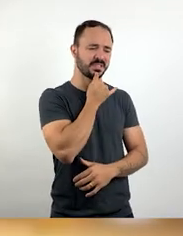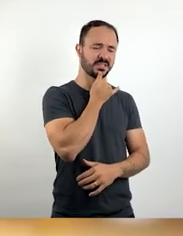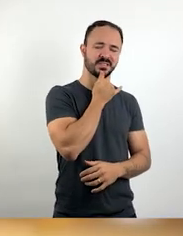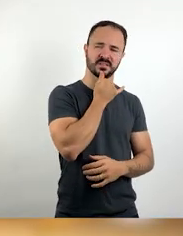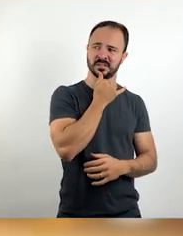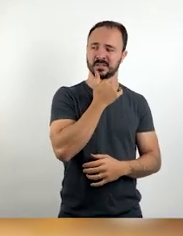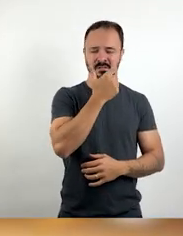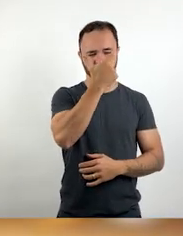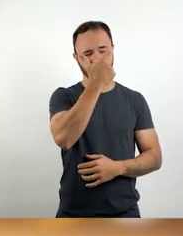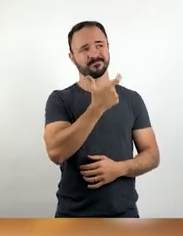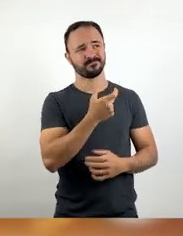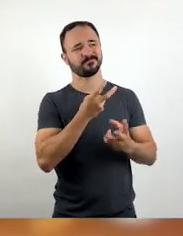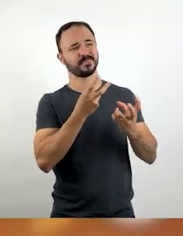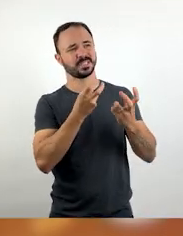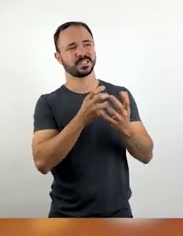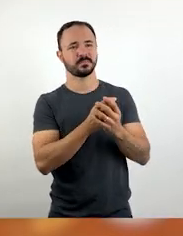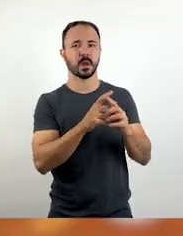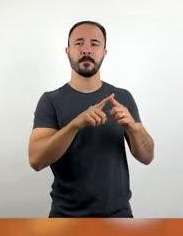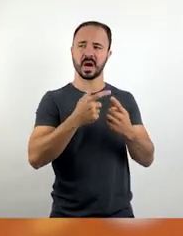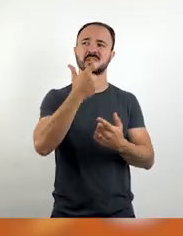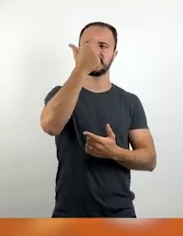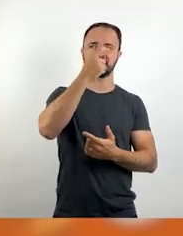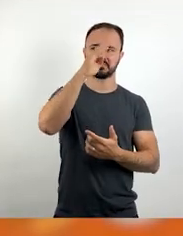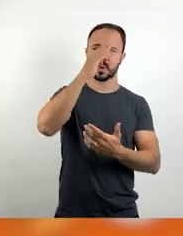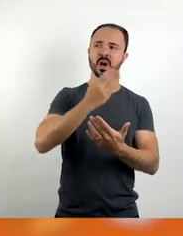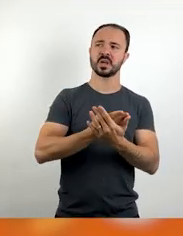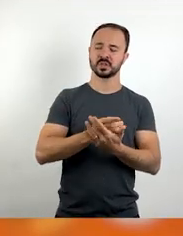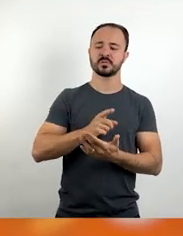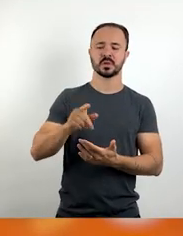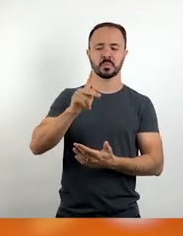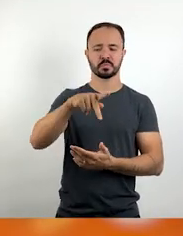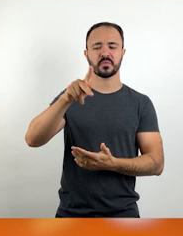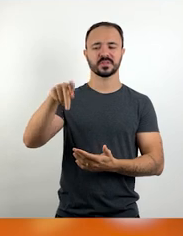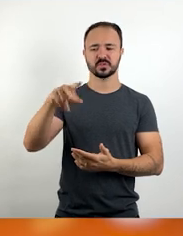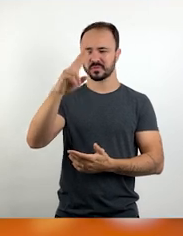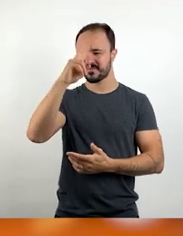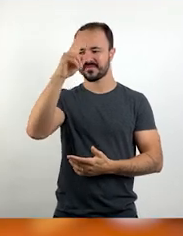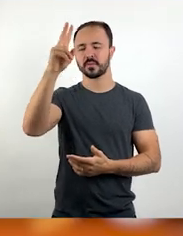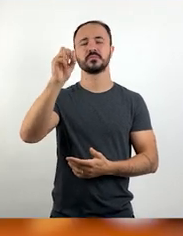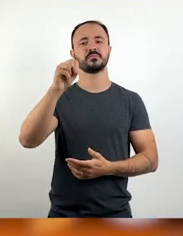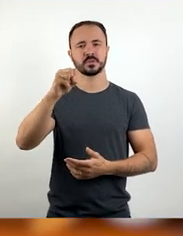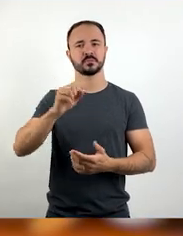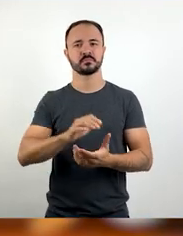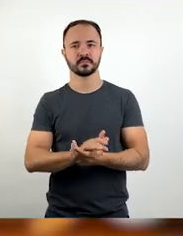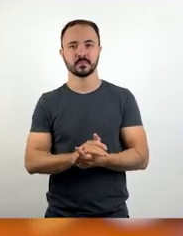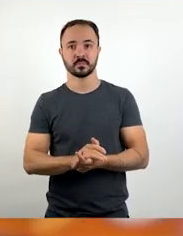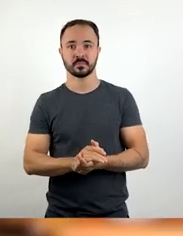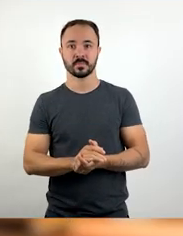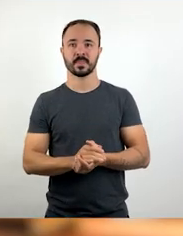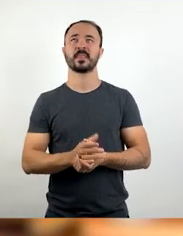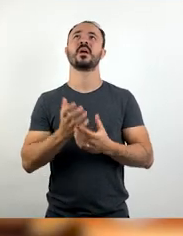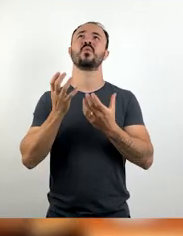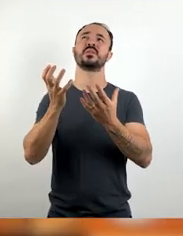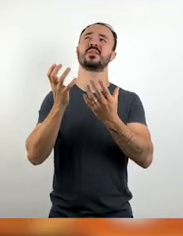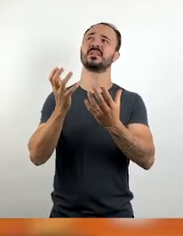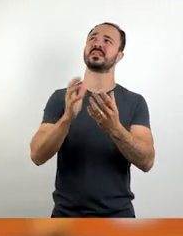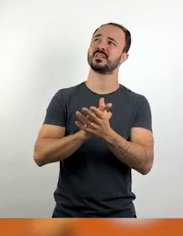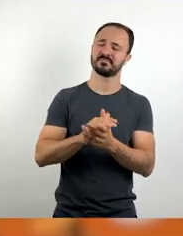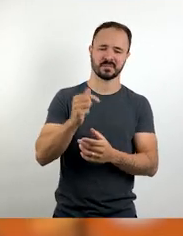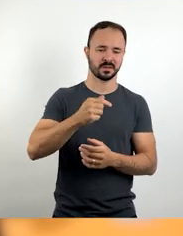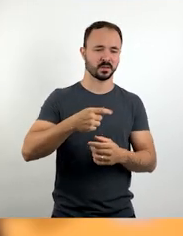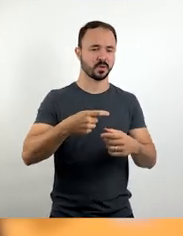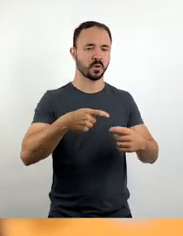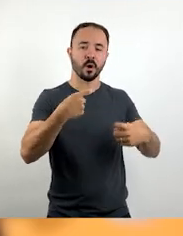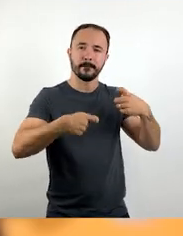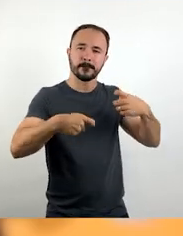professor. Há se um dia, meu povo. Há se um dia os governantes prestassem mais atenção nos verdadeiros heróis que